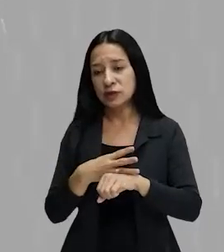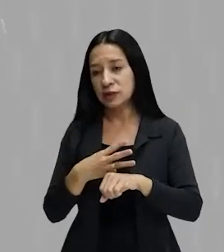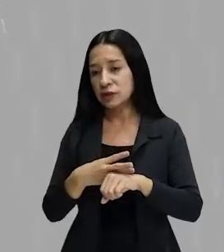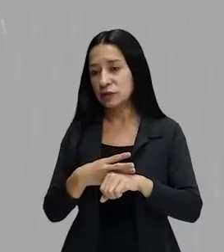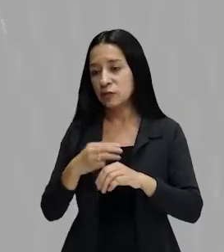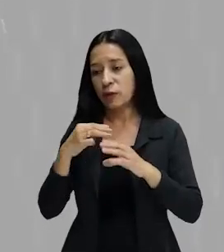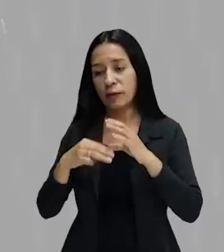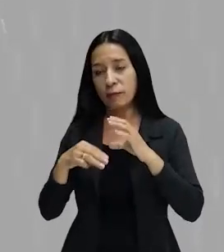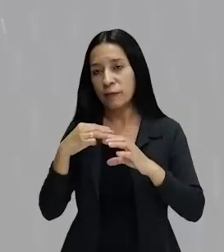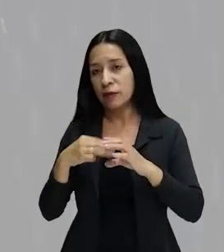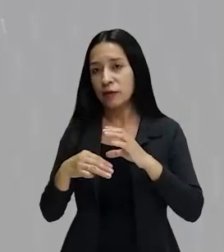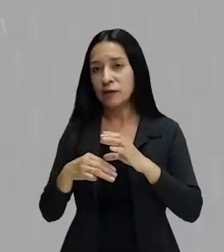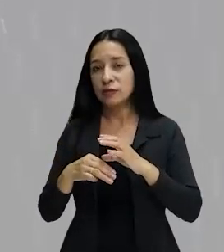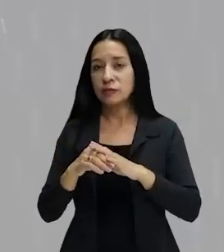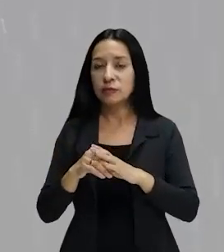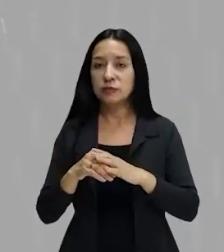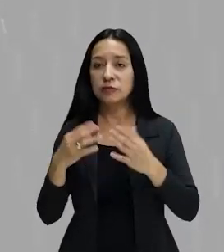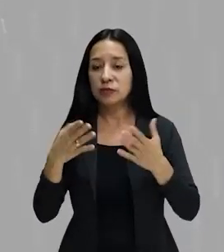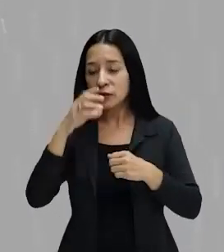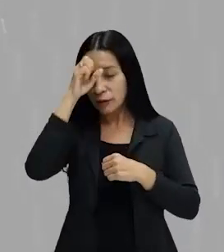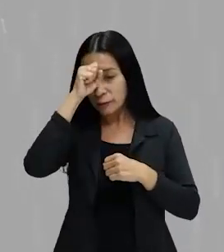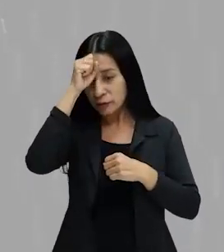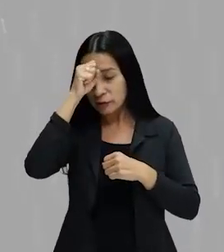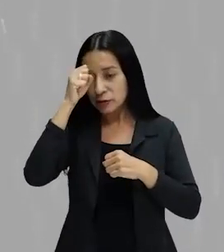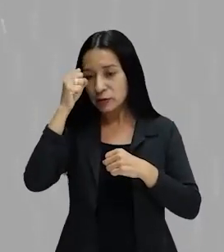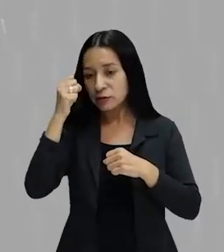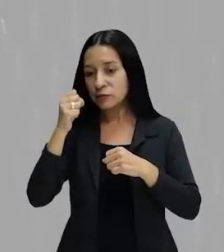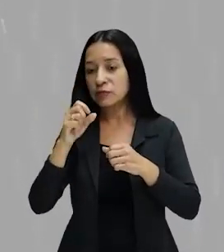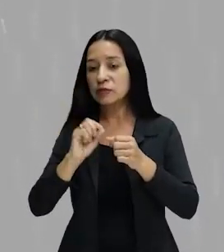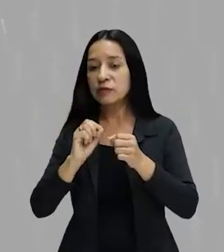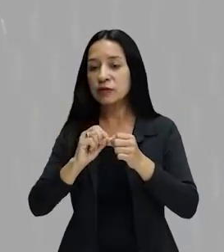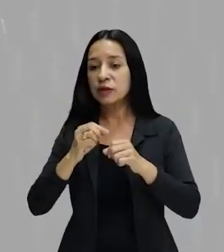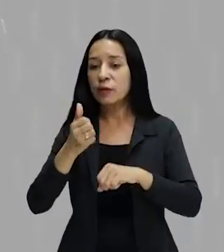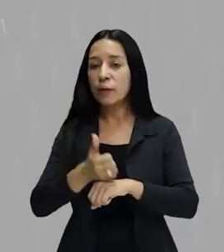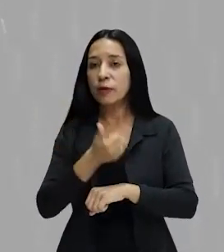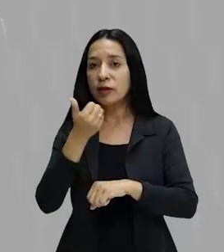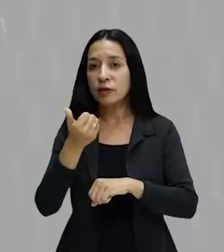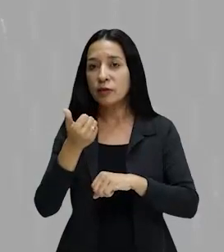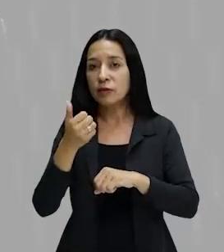e-mail, e assim você vai aprendendo e construindo melhor o seu conhecimento.